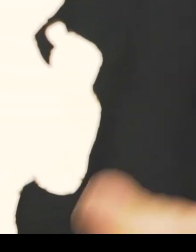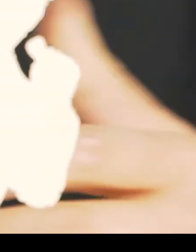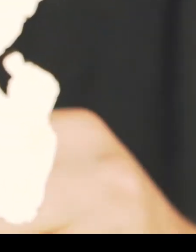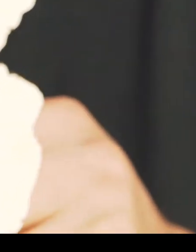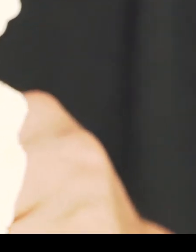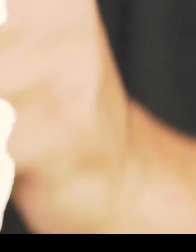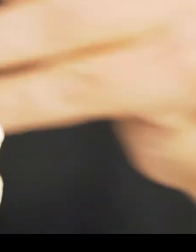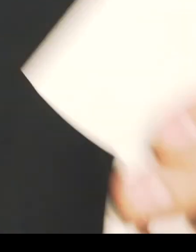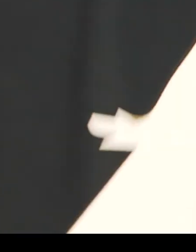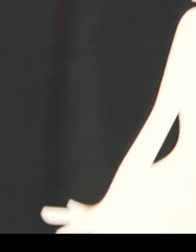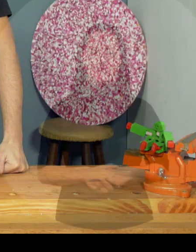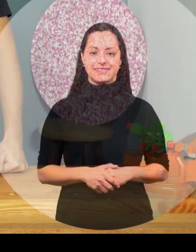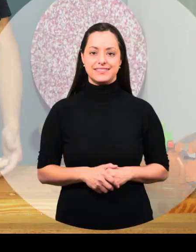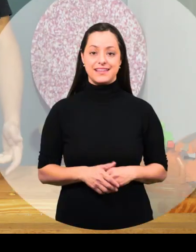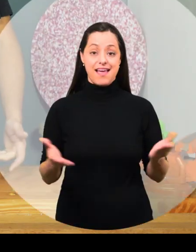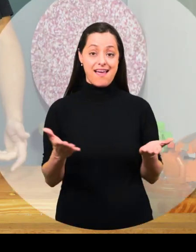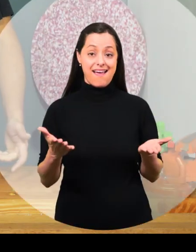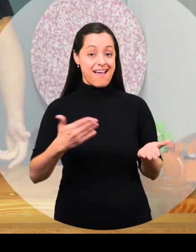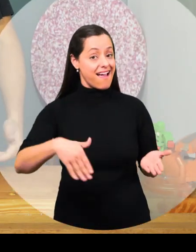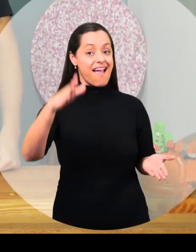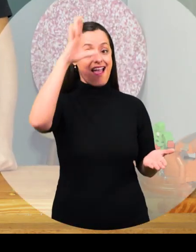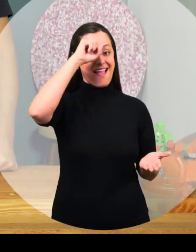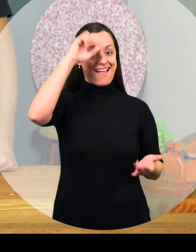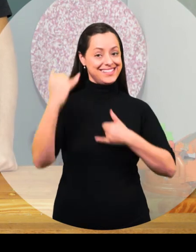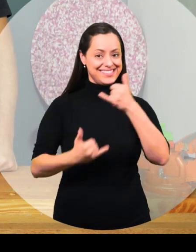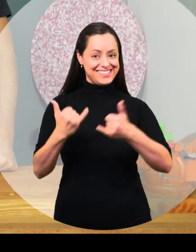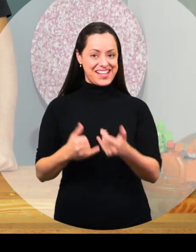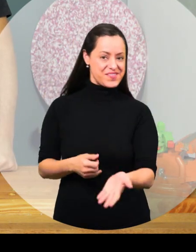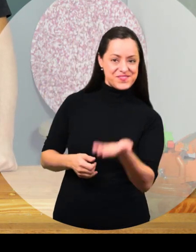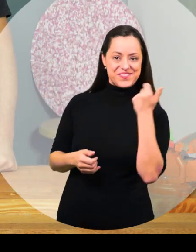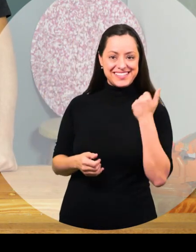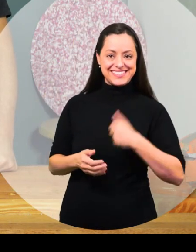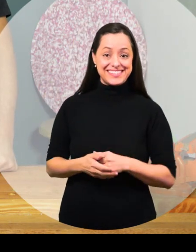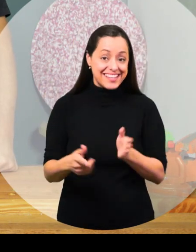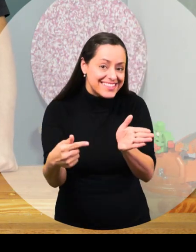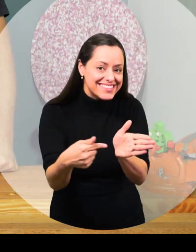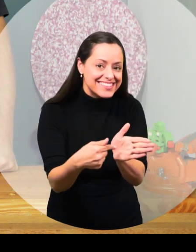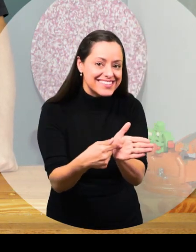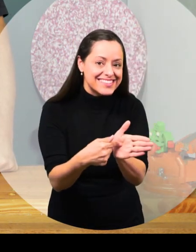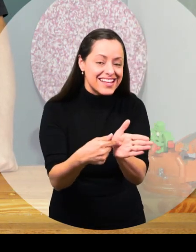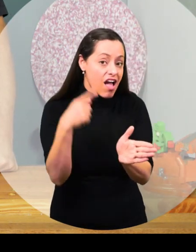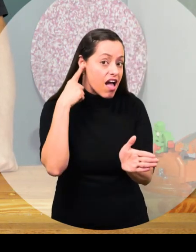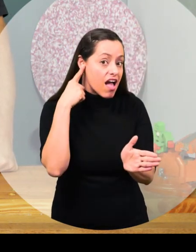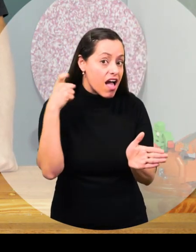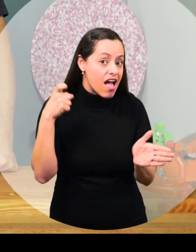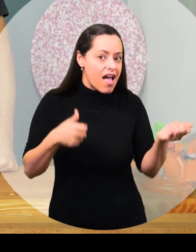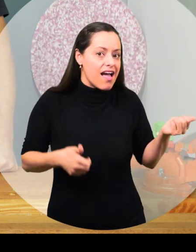nos cortes na tampa da caixa. Agora é só aprender brincando. Vamos lá? Lara, aperta o botão referente ao violão.